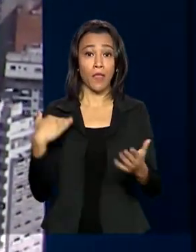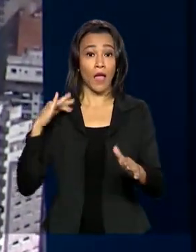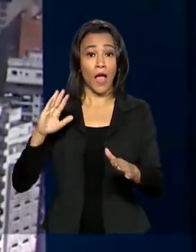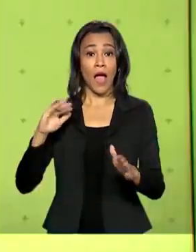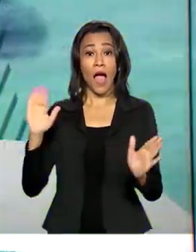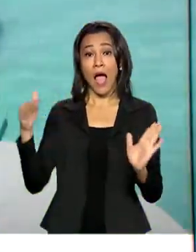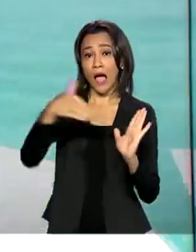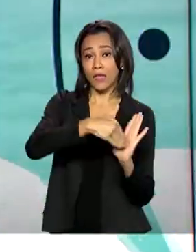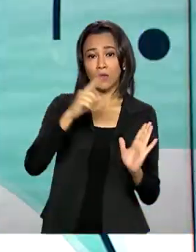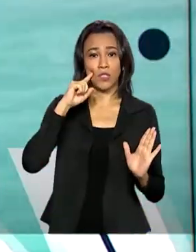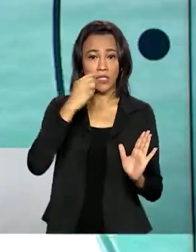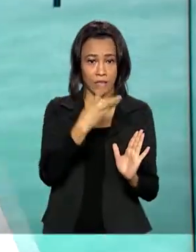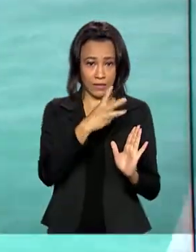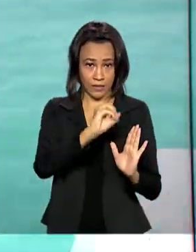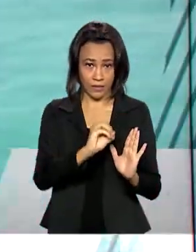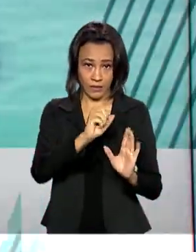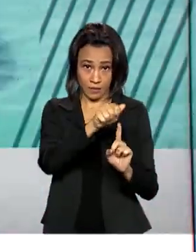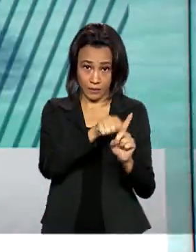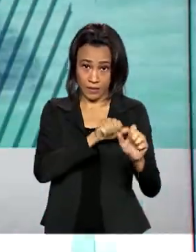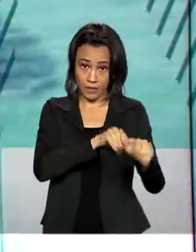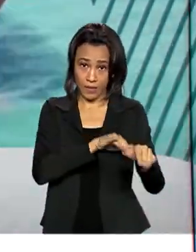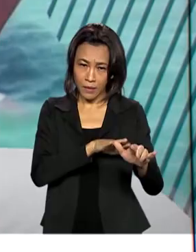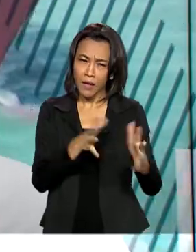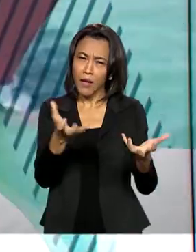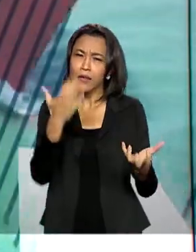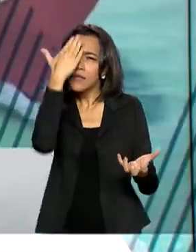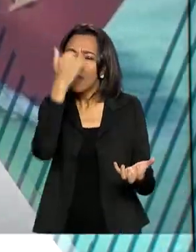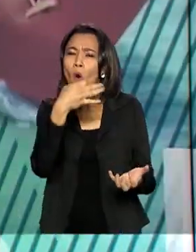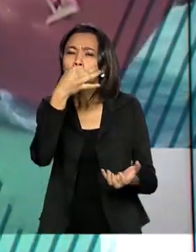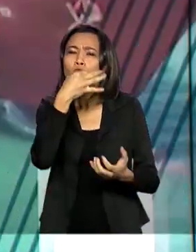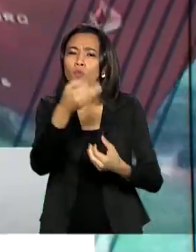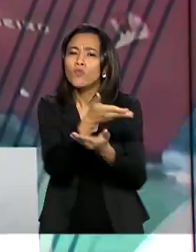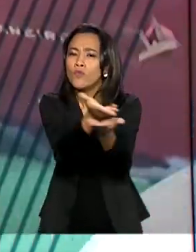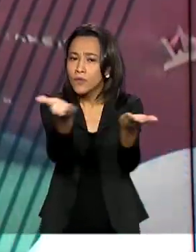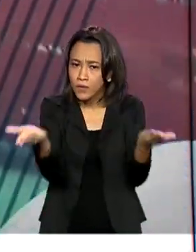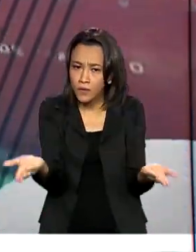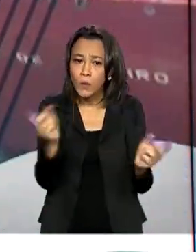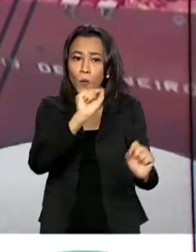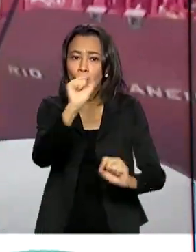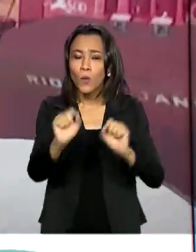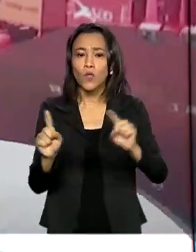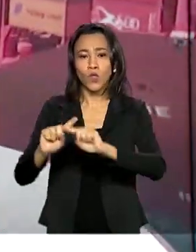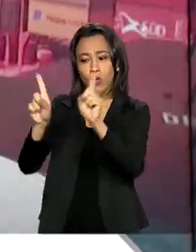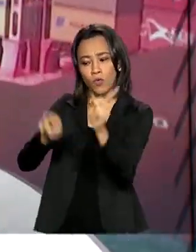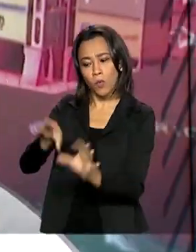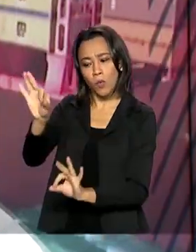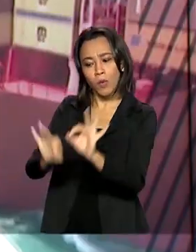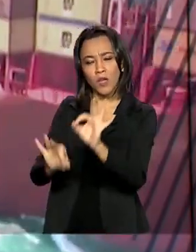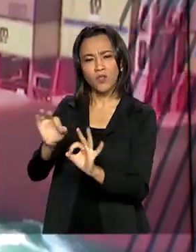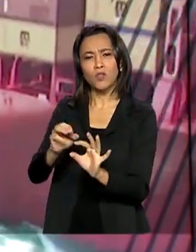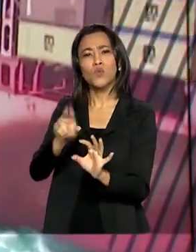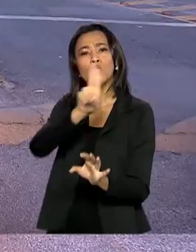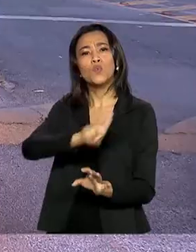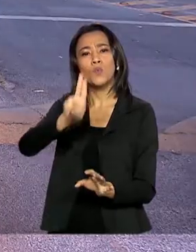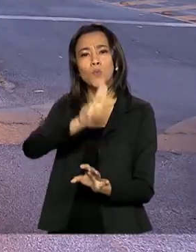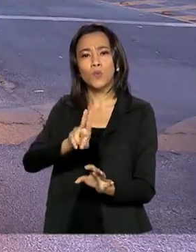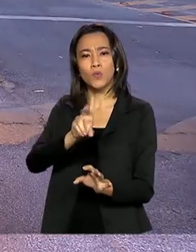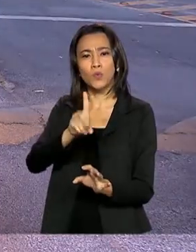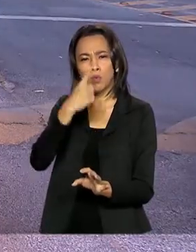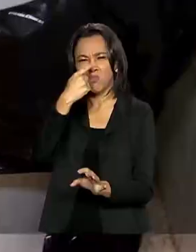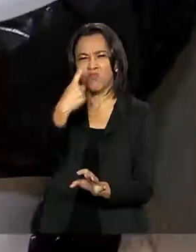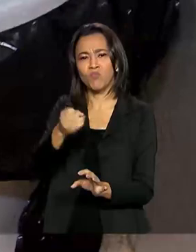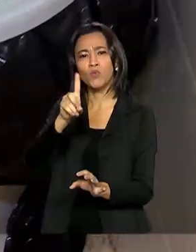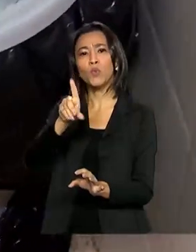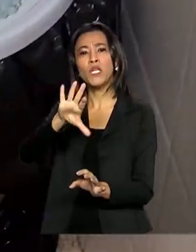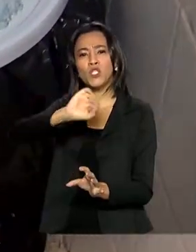o dia 30 de setembro, o governo quer saber a opinião da sociedade sobre o Plano Nacional de Resíduos Sólidos. O plano